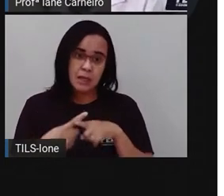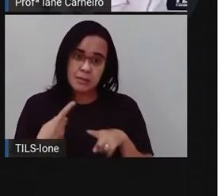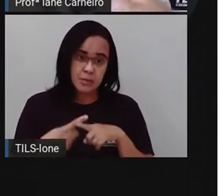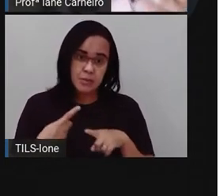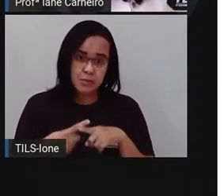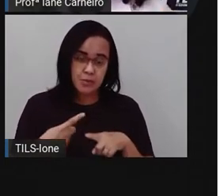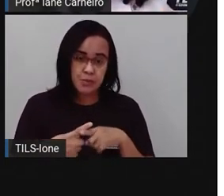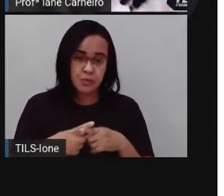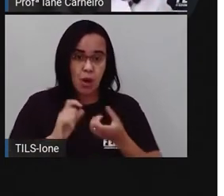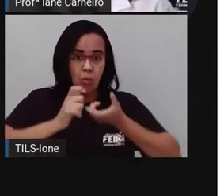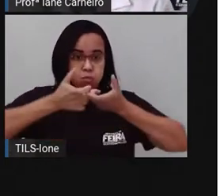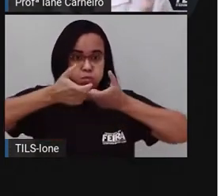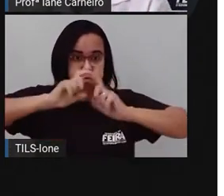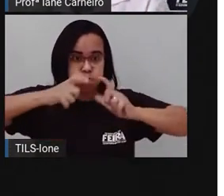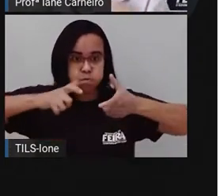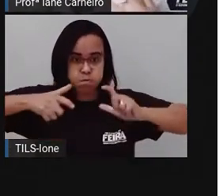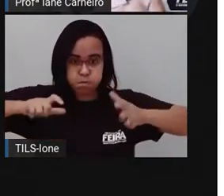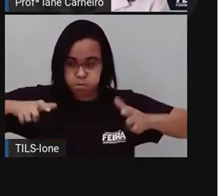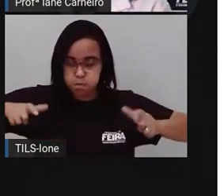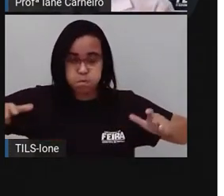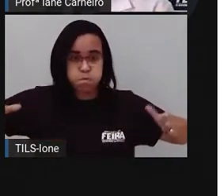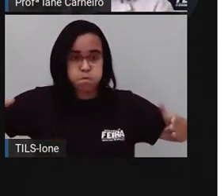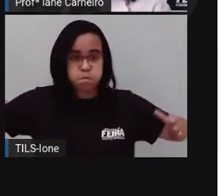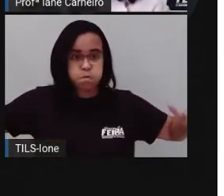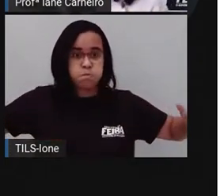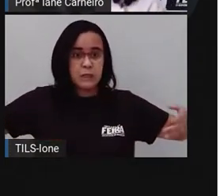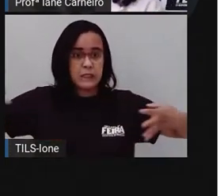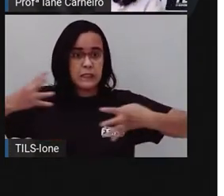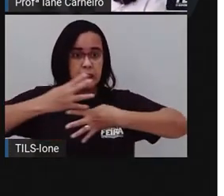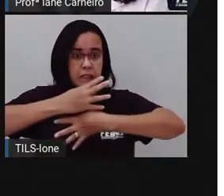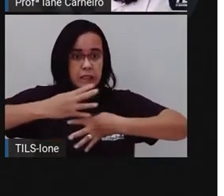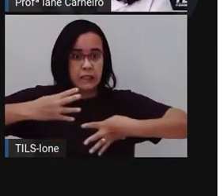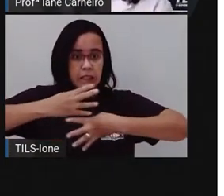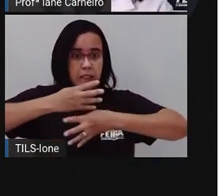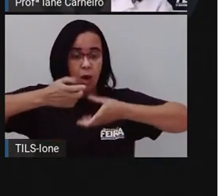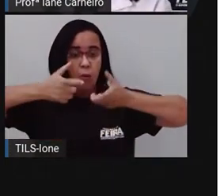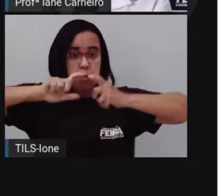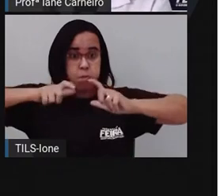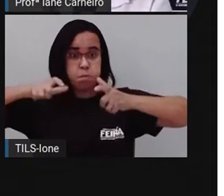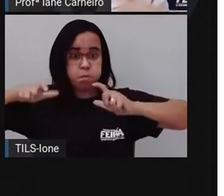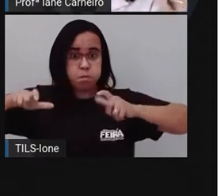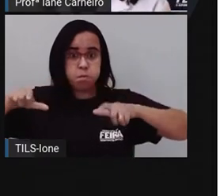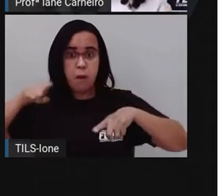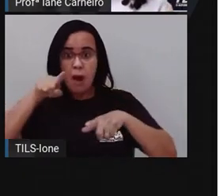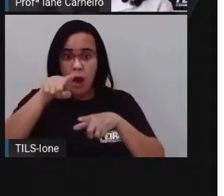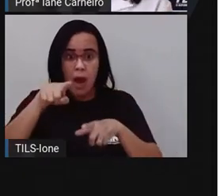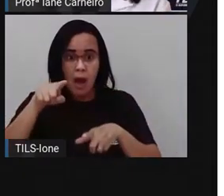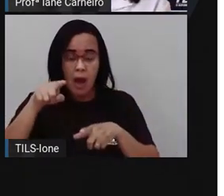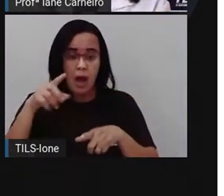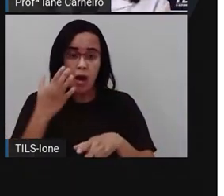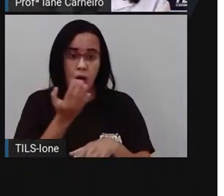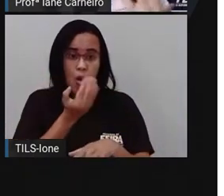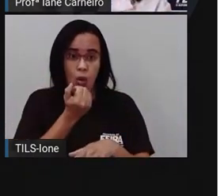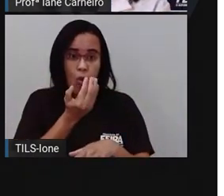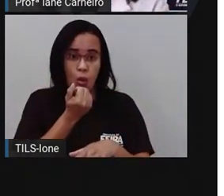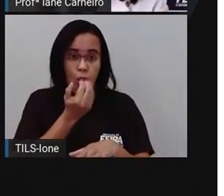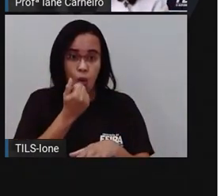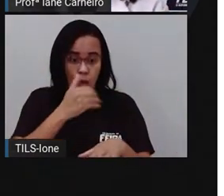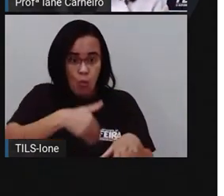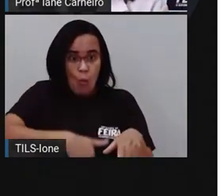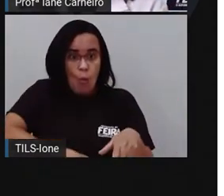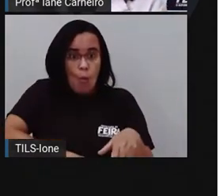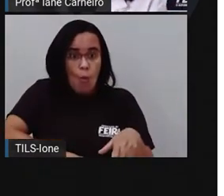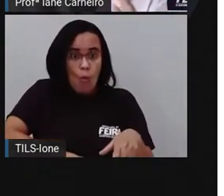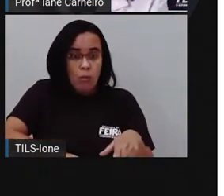com o crescimento da cidade, né? Ele foi em busca de procurar alimento, né? De procurar algo pra